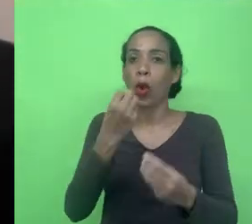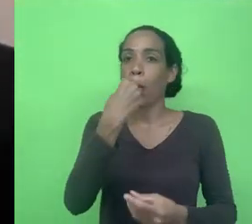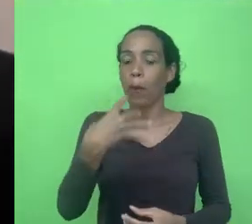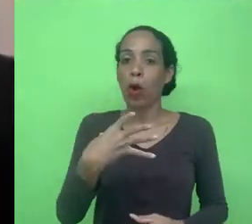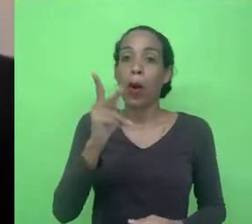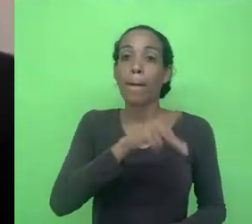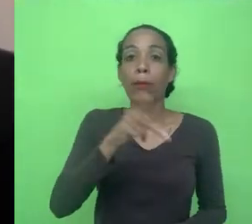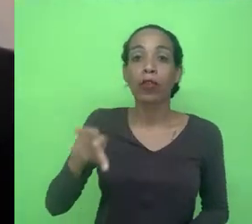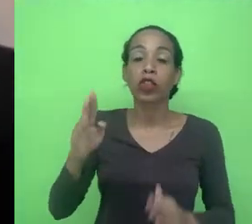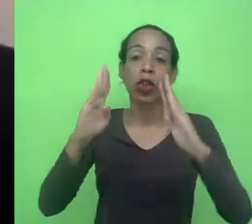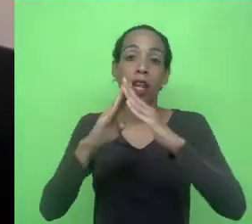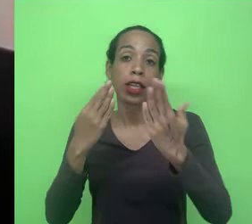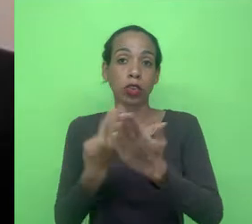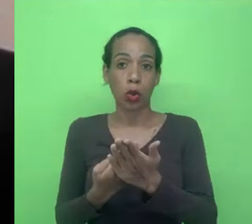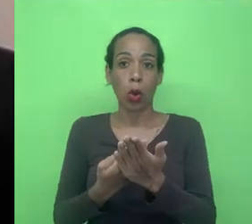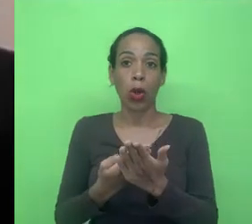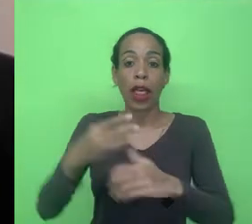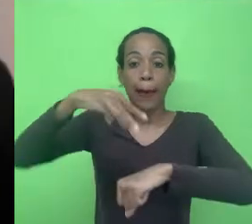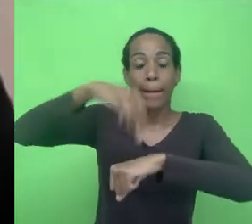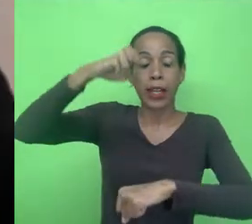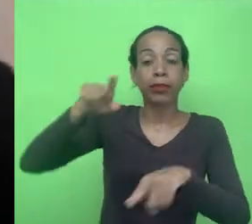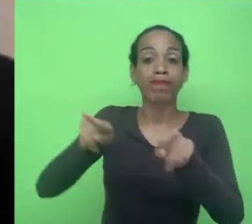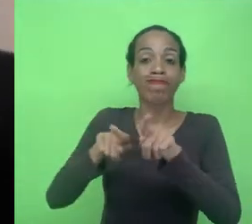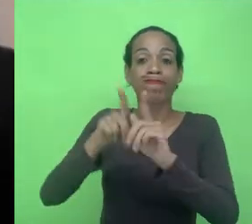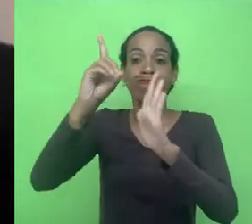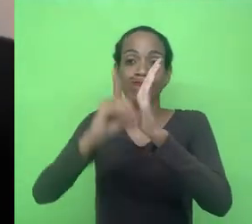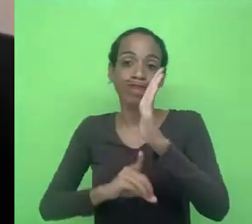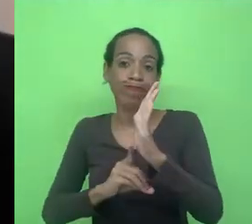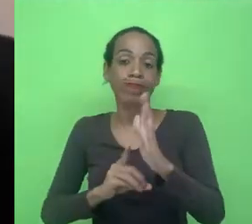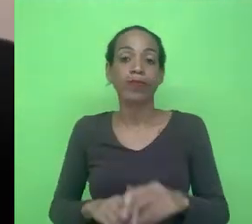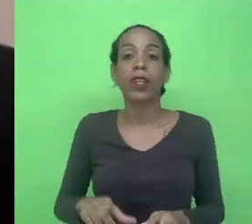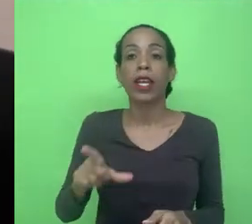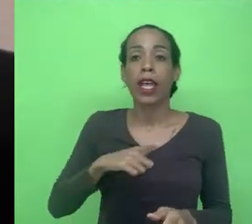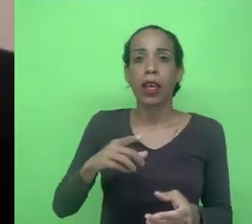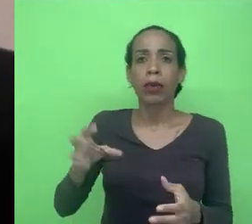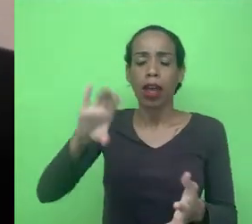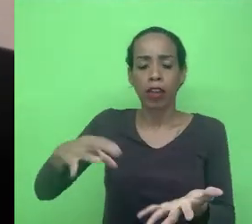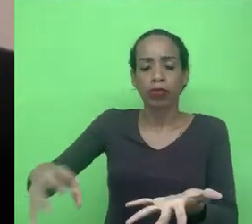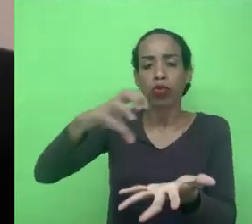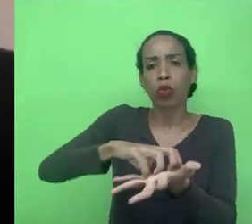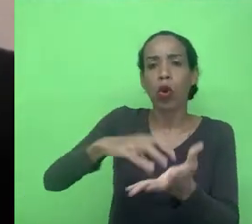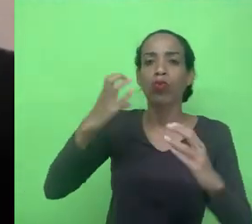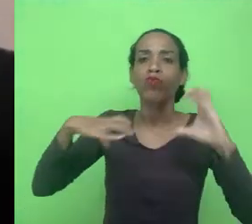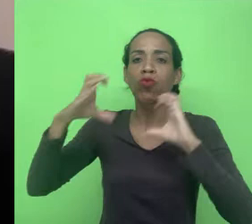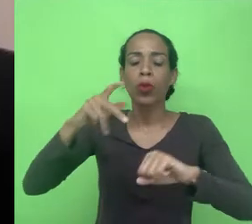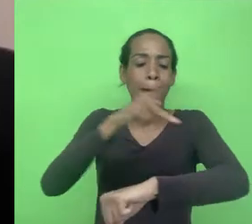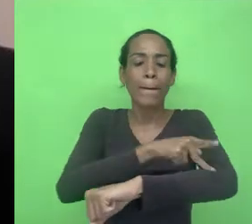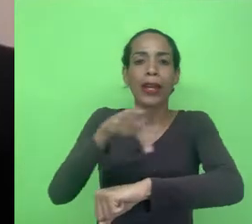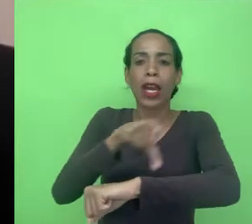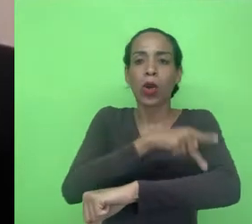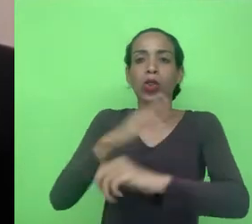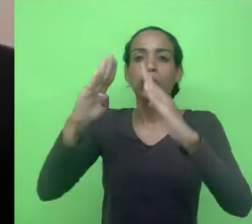professora da nossa escola, mestre de doutor em Direito pela Universidade de Coimbra, e também é membro do nosso conselho pedagógico aqui da Escola Judicial.